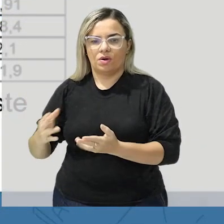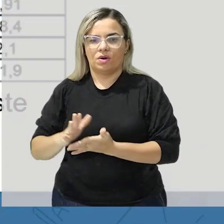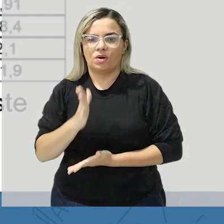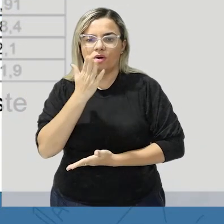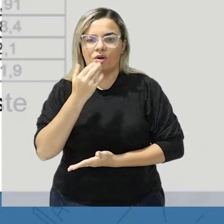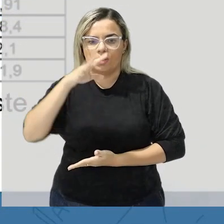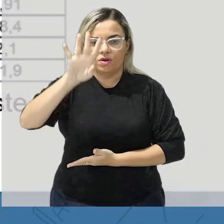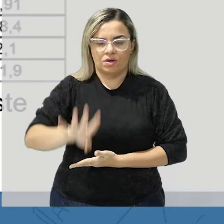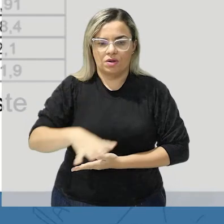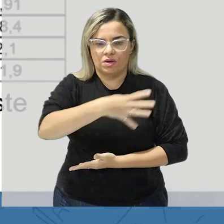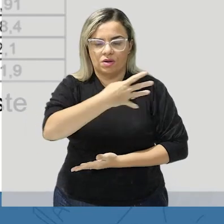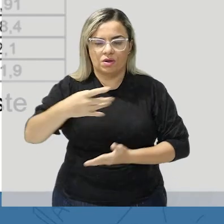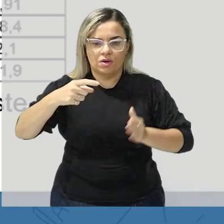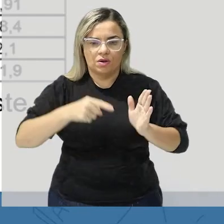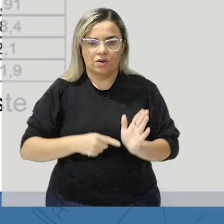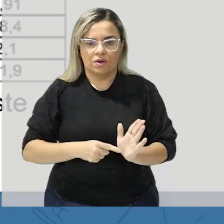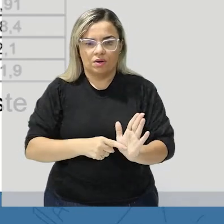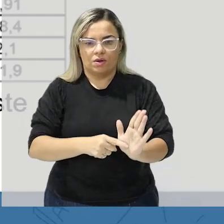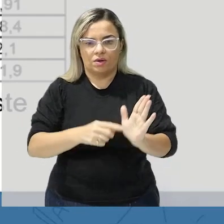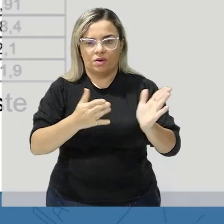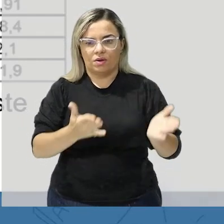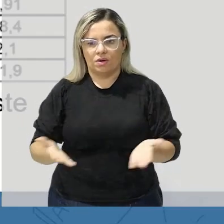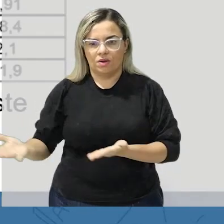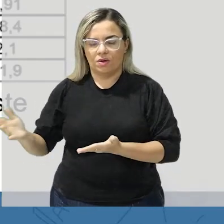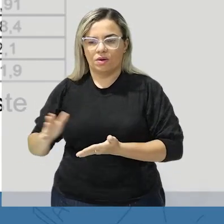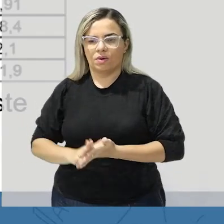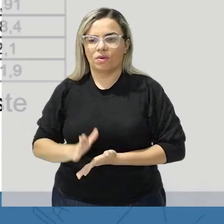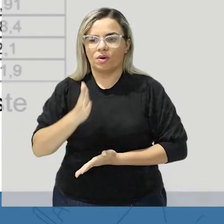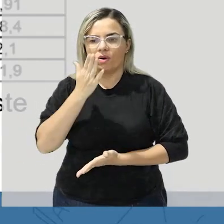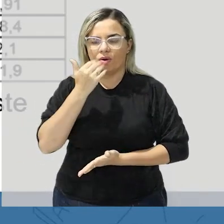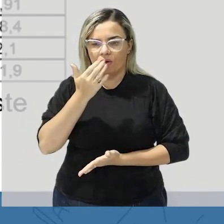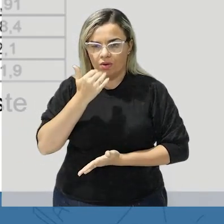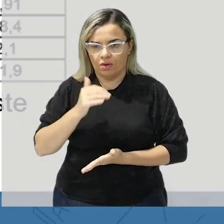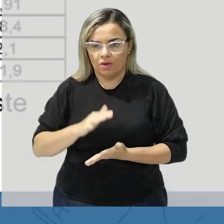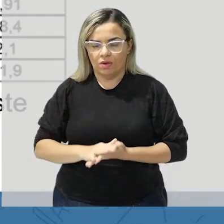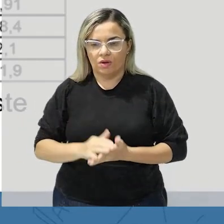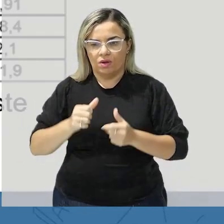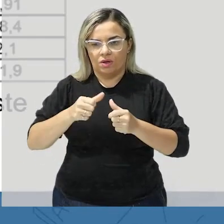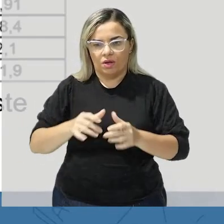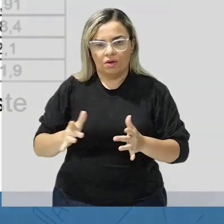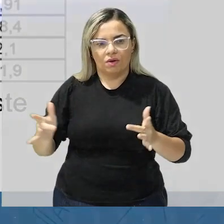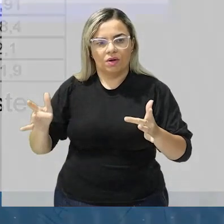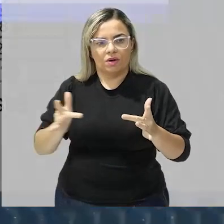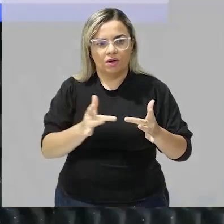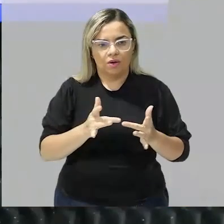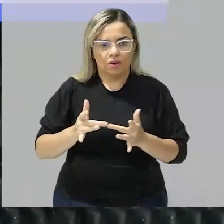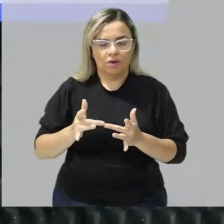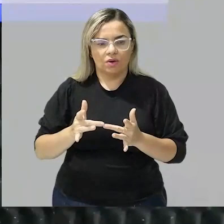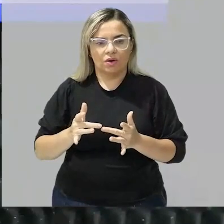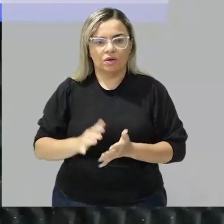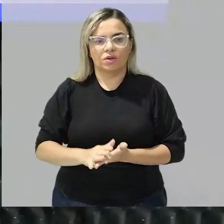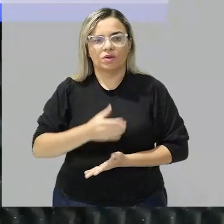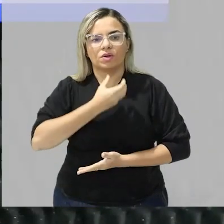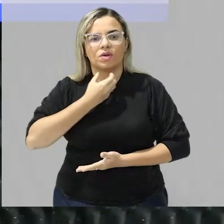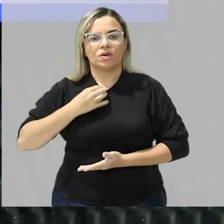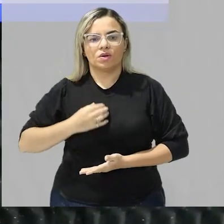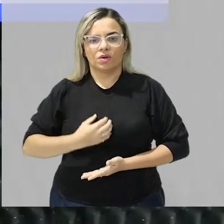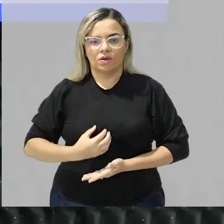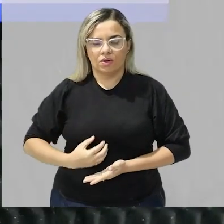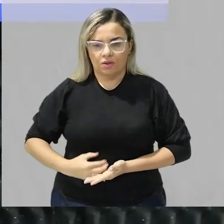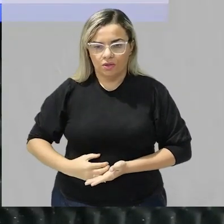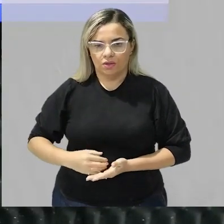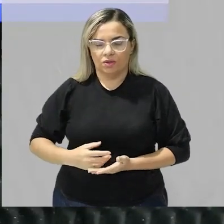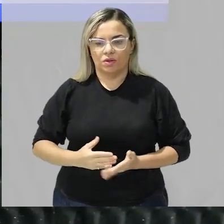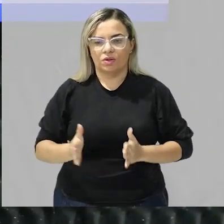quadro os alimentos foram deixados em contato com a solução digestiva durante o mesmo intervalo de tempo